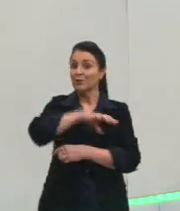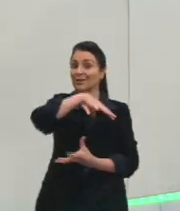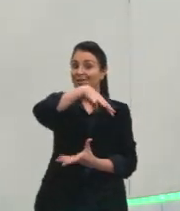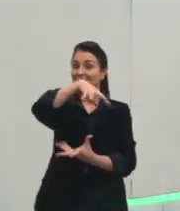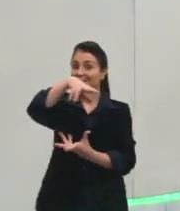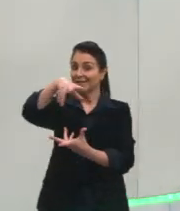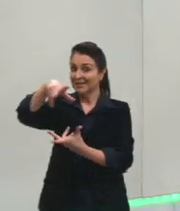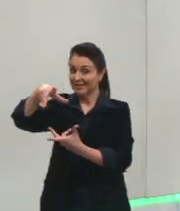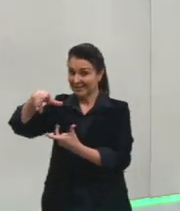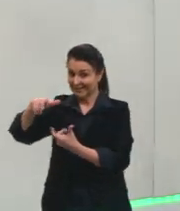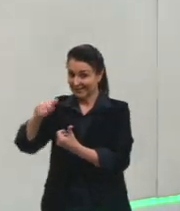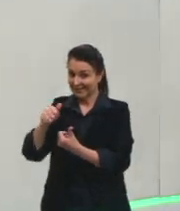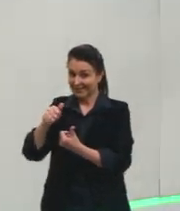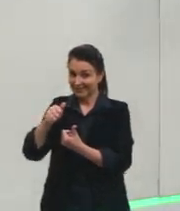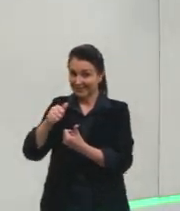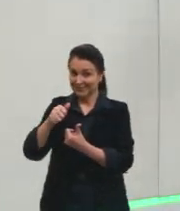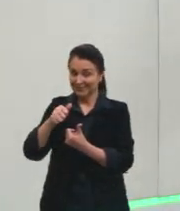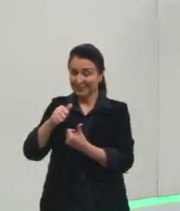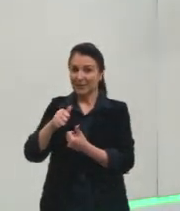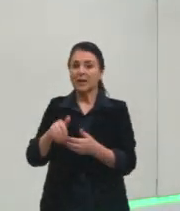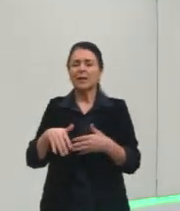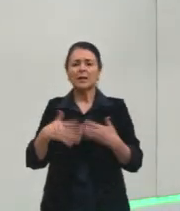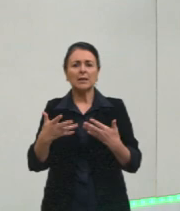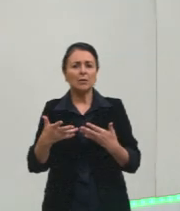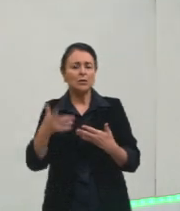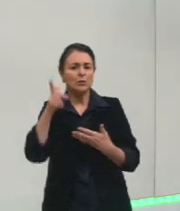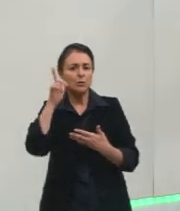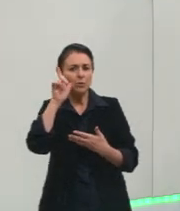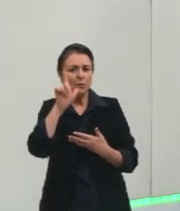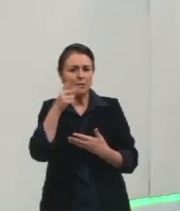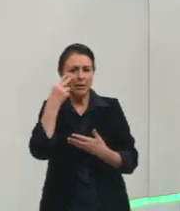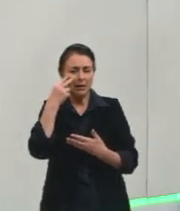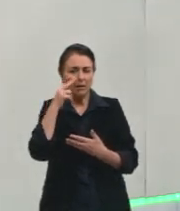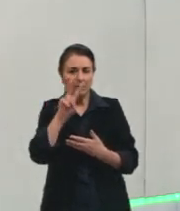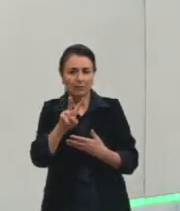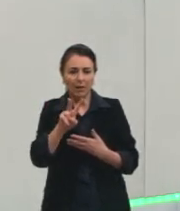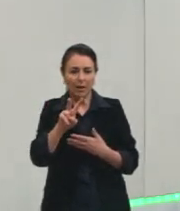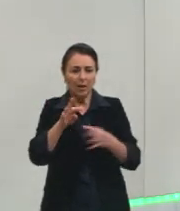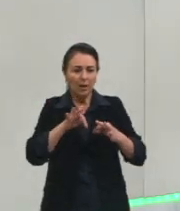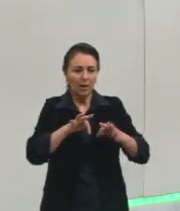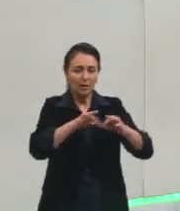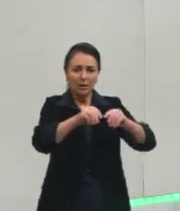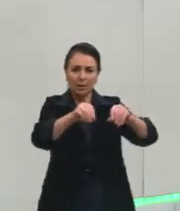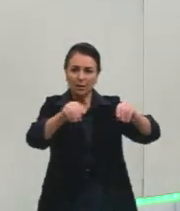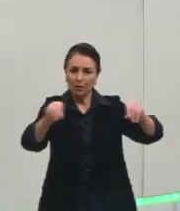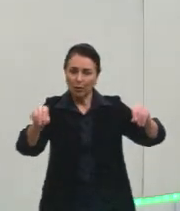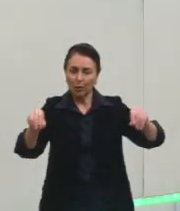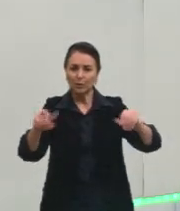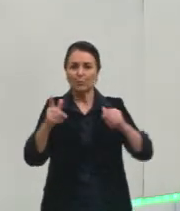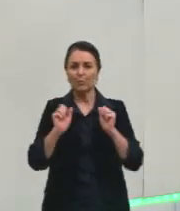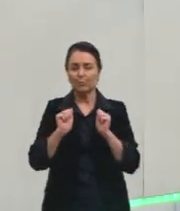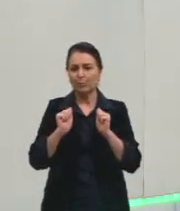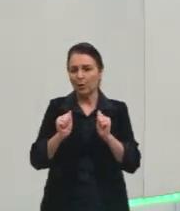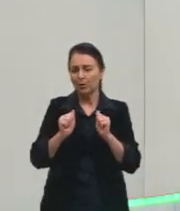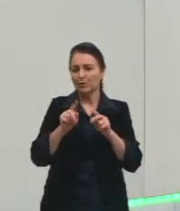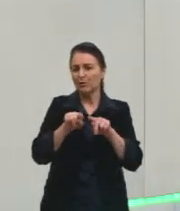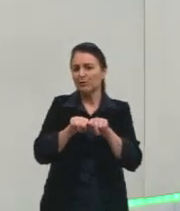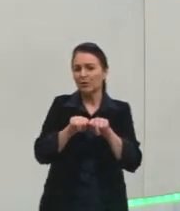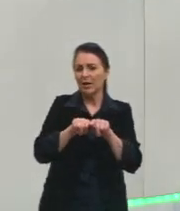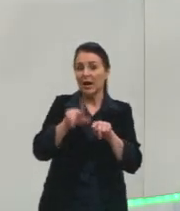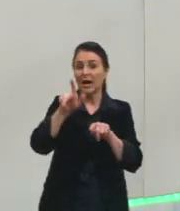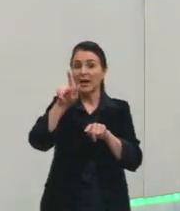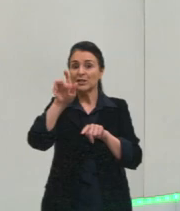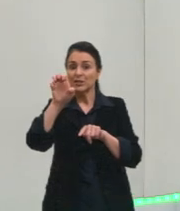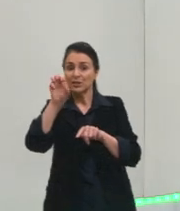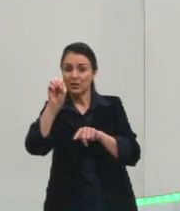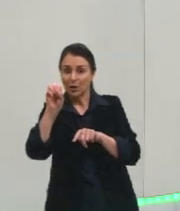é dia mundial, aí, da Terra, então, a gente consegue, por exemplo, ver outros territórios, né, ver geomorfologia, ver outras